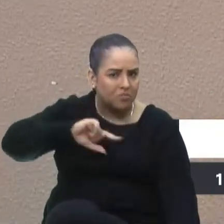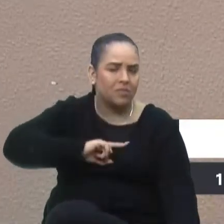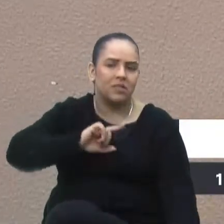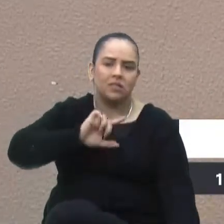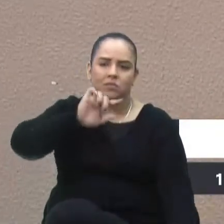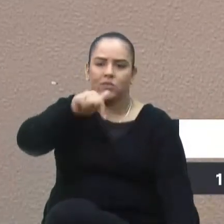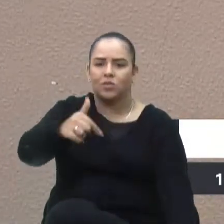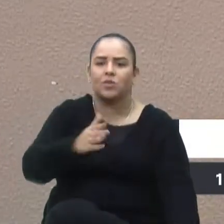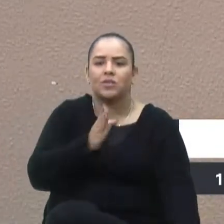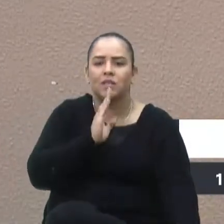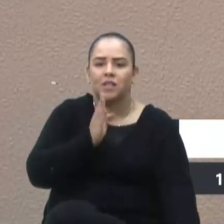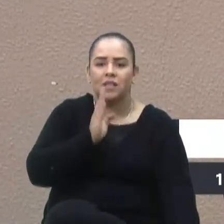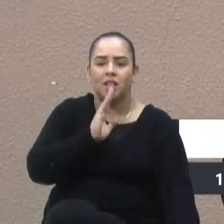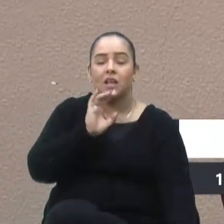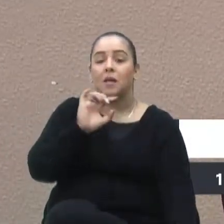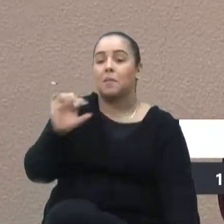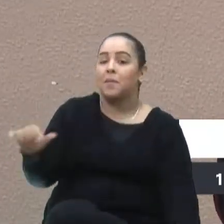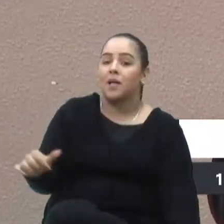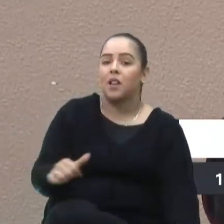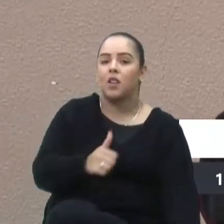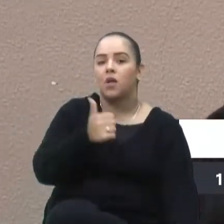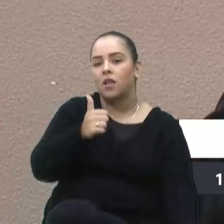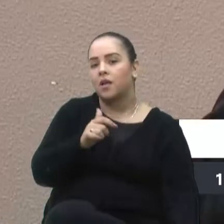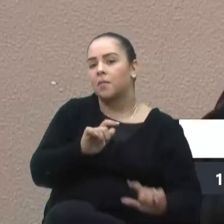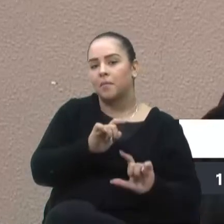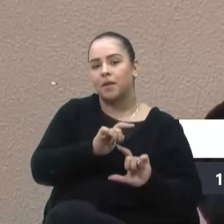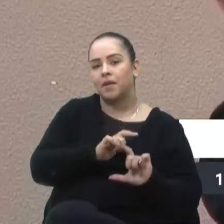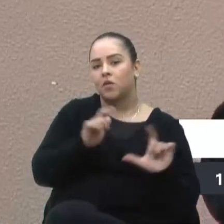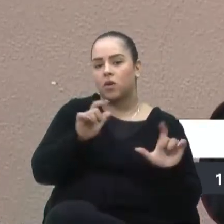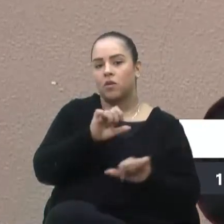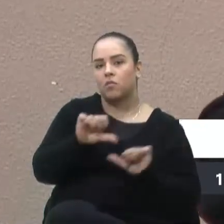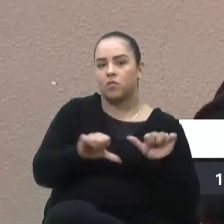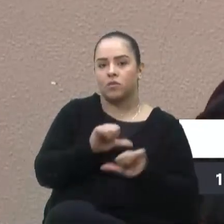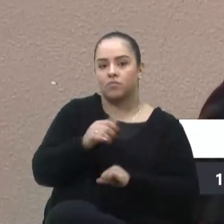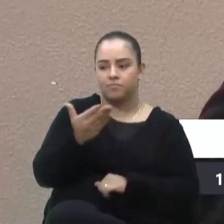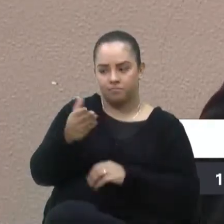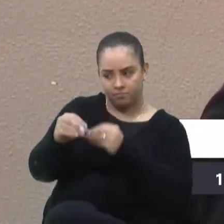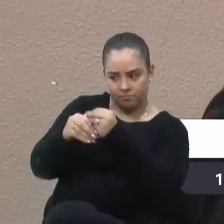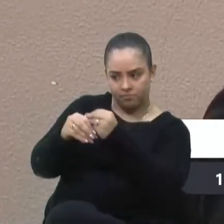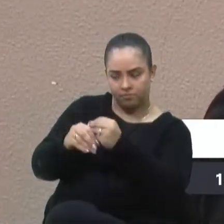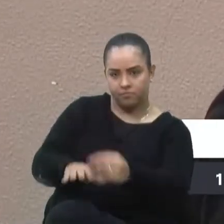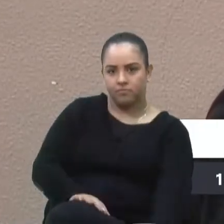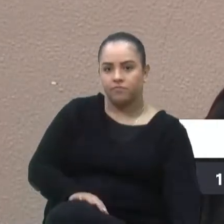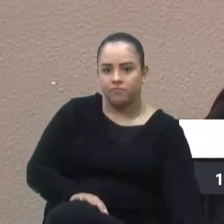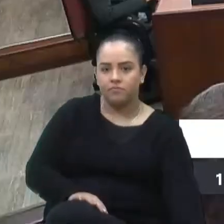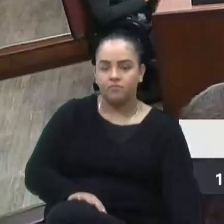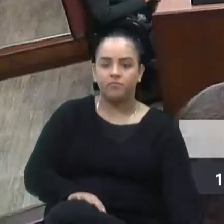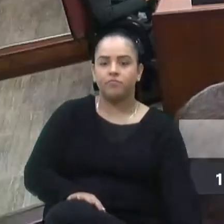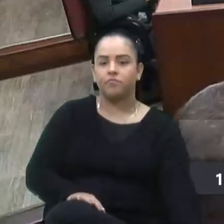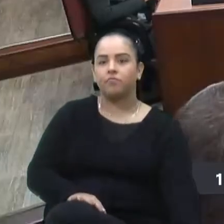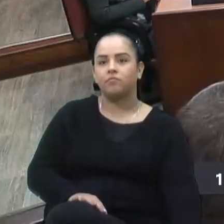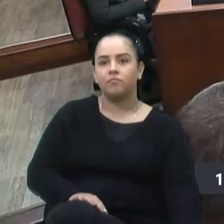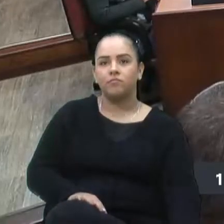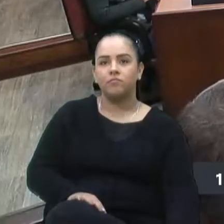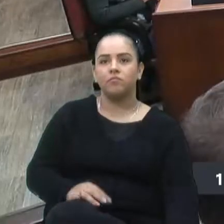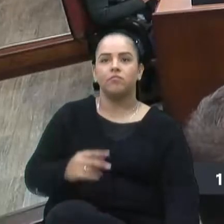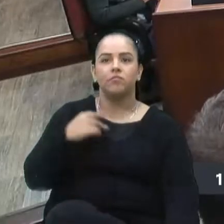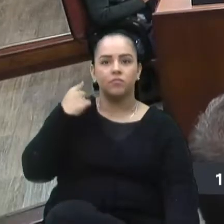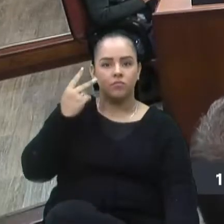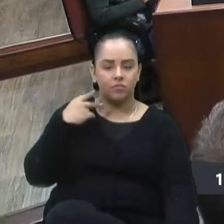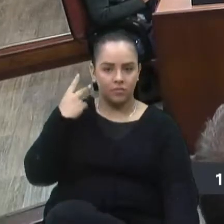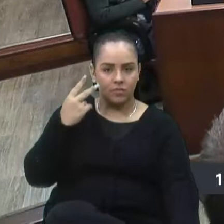efeito que dá para a vida das pessoas, a maioria deles muda. Sua parte, vereador. Vereador, neste